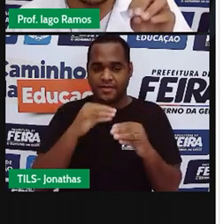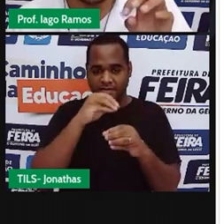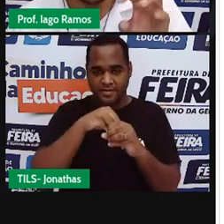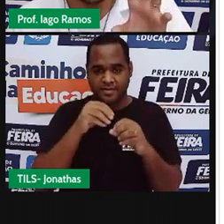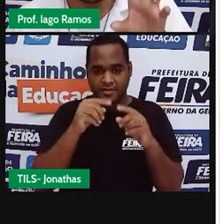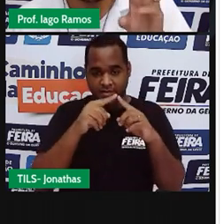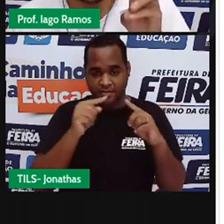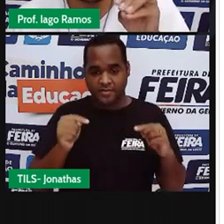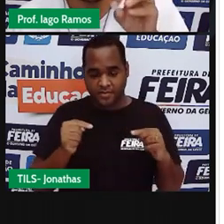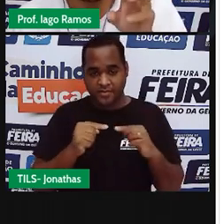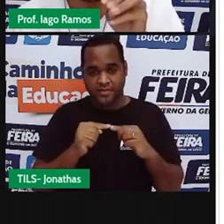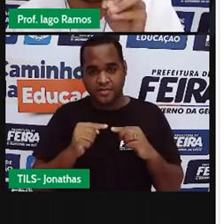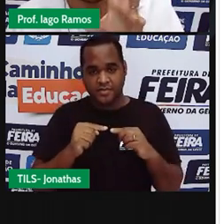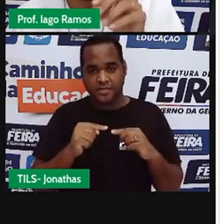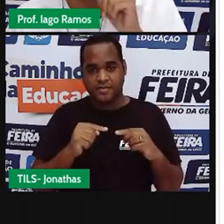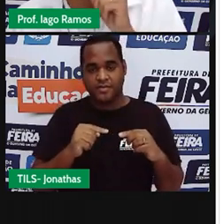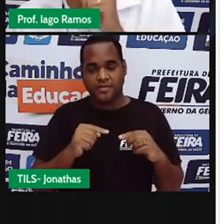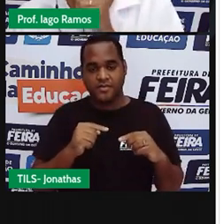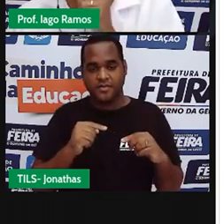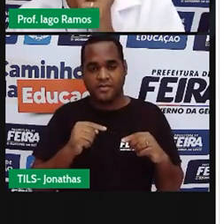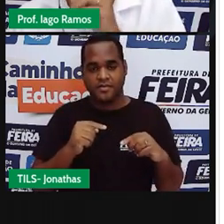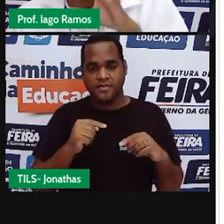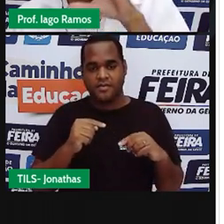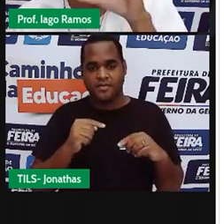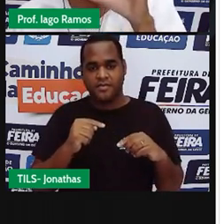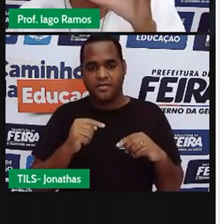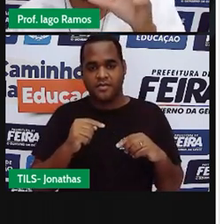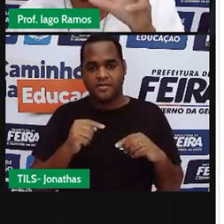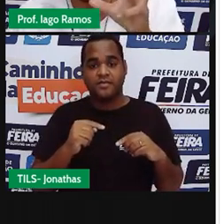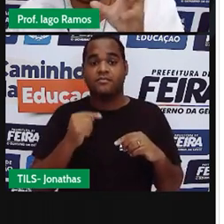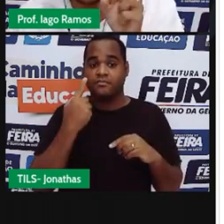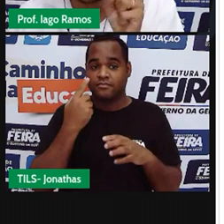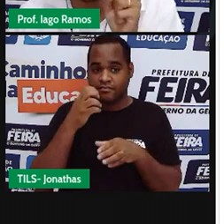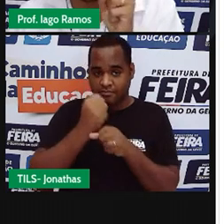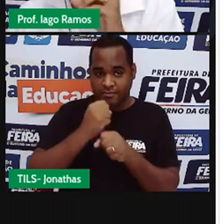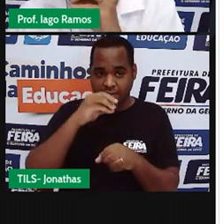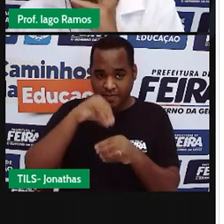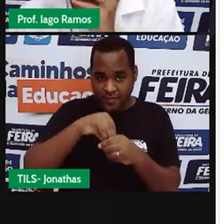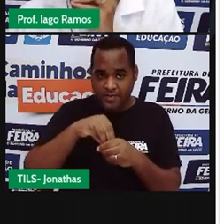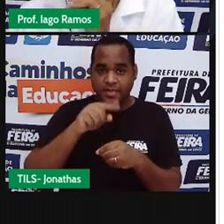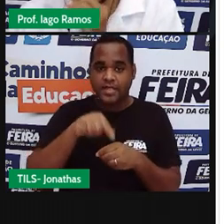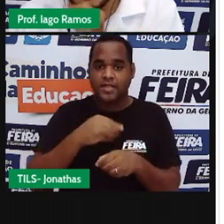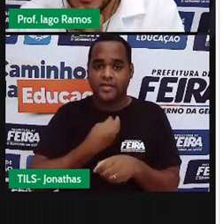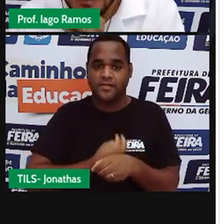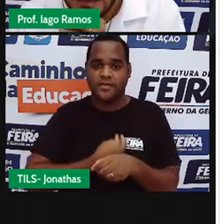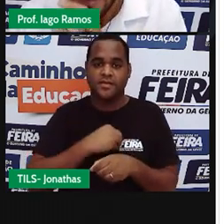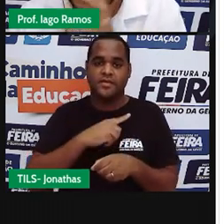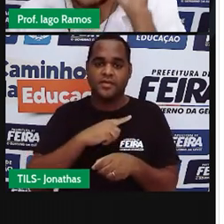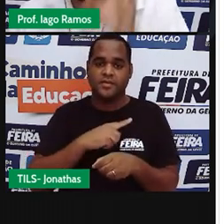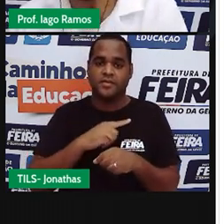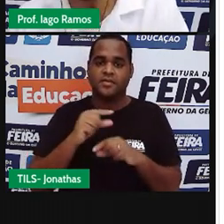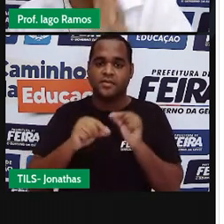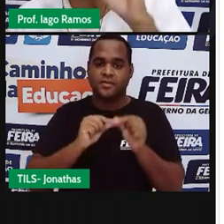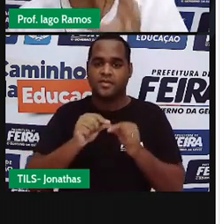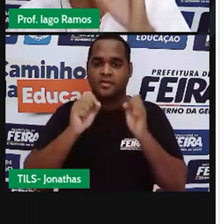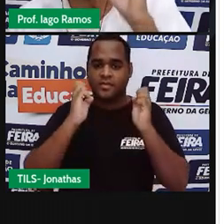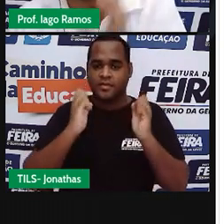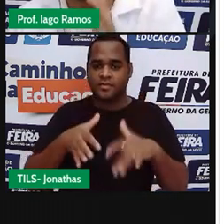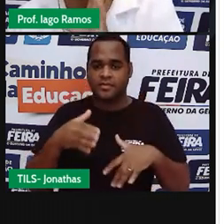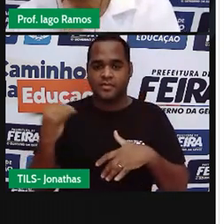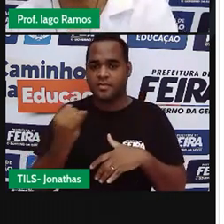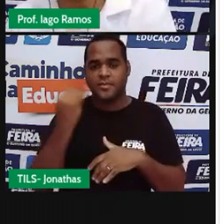que estão aparecendo ali dentro dos triângulos. E depois que a gente fizer isso, a gente vai chegar a uma